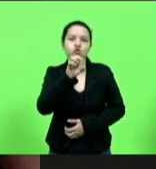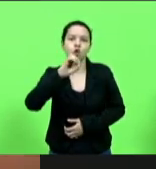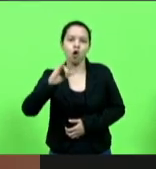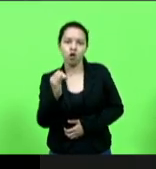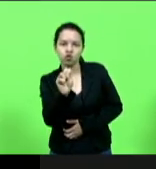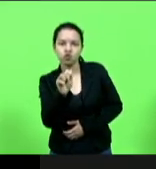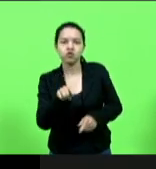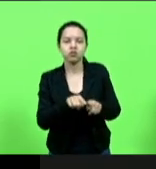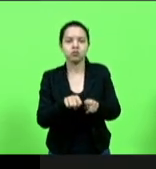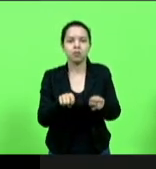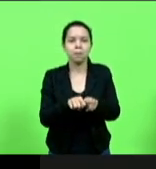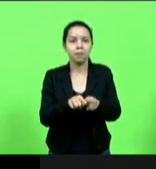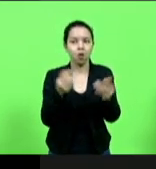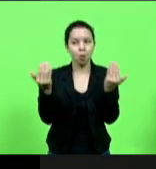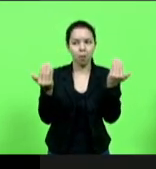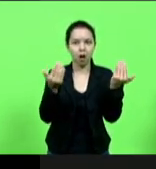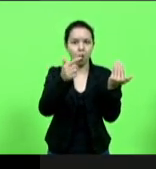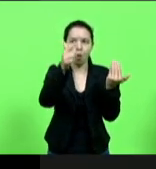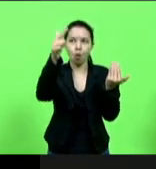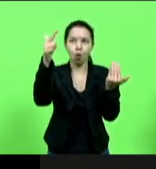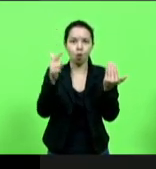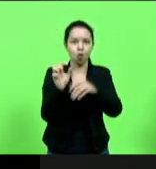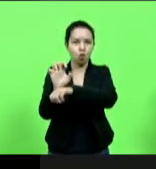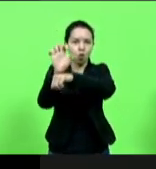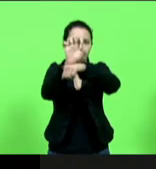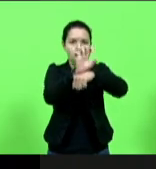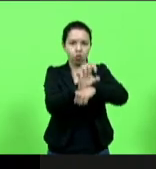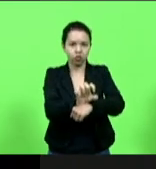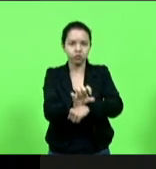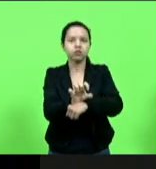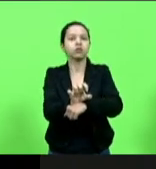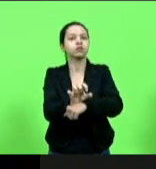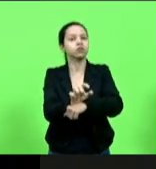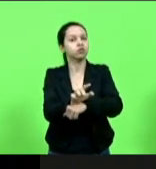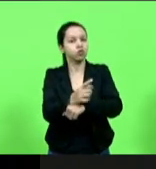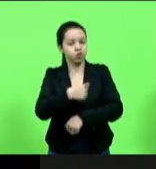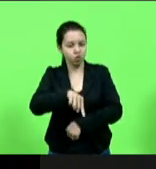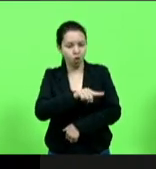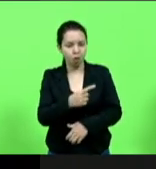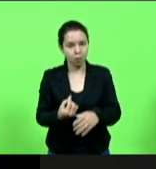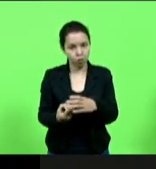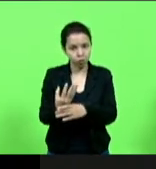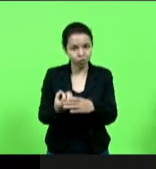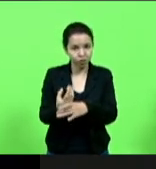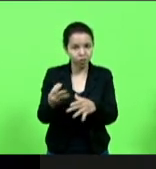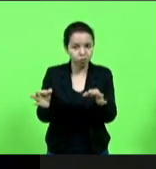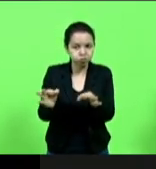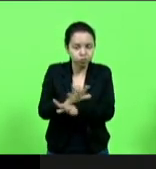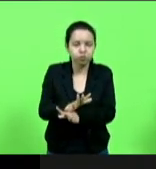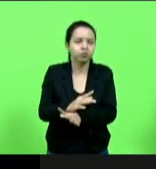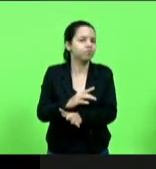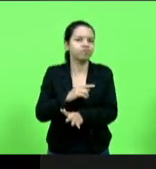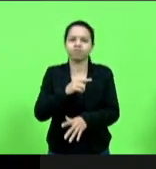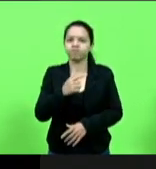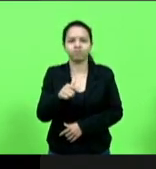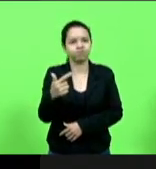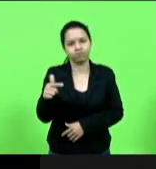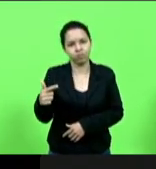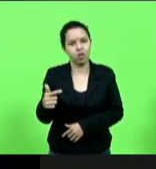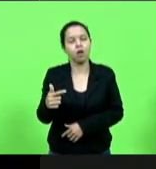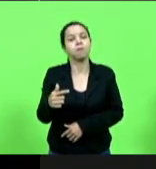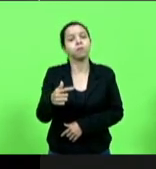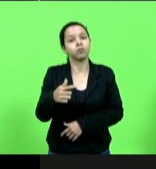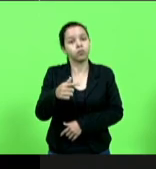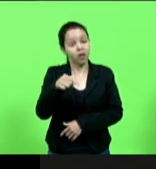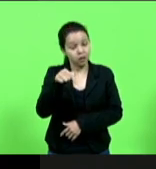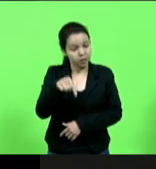comparado com todos os nossos estados e nós não temos essa produção suficiente mas esse negócio em